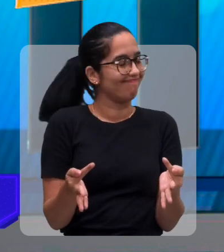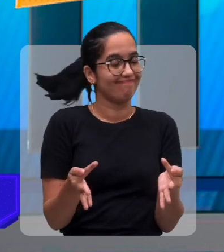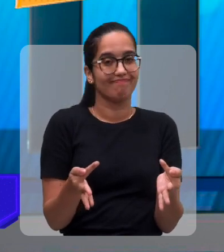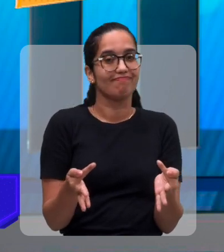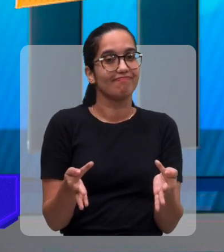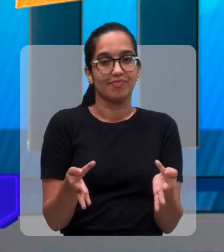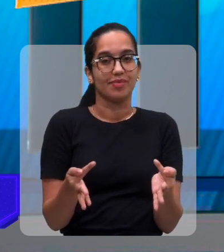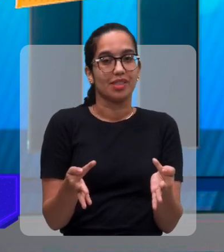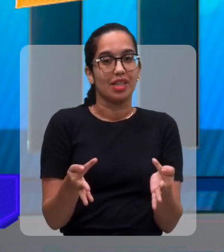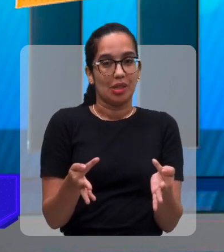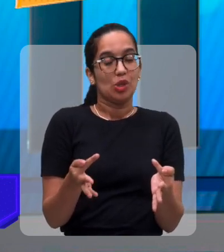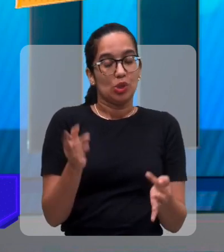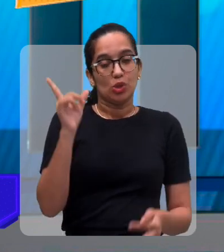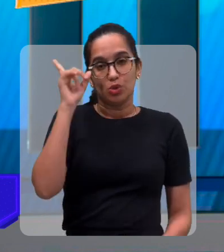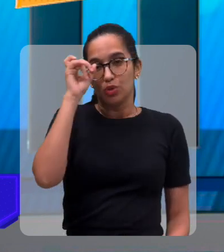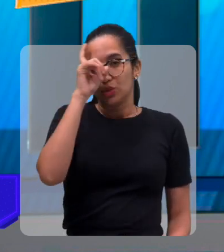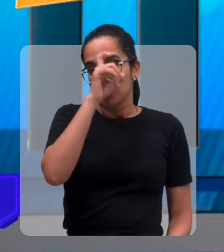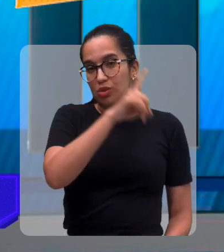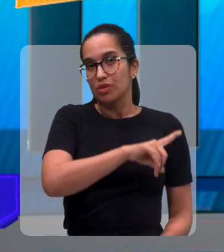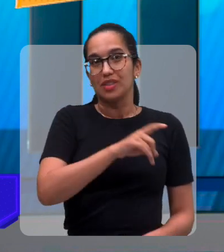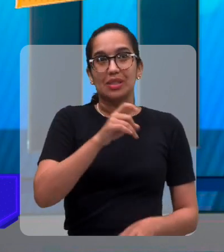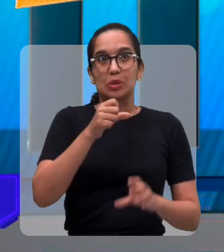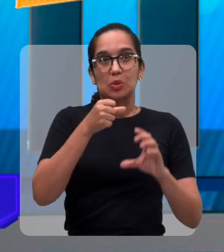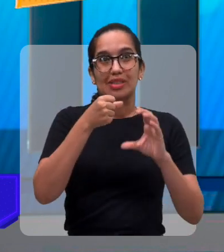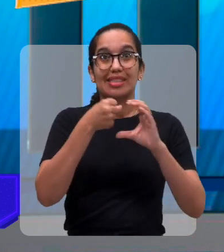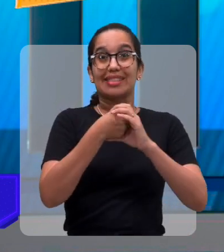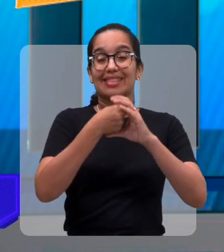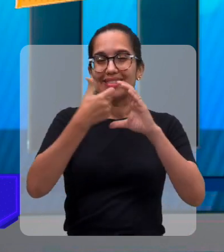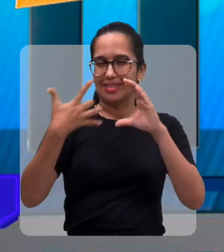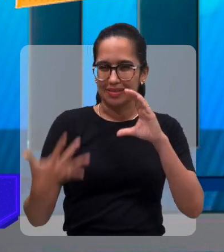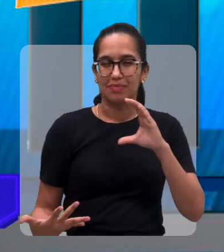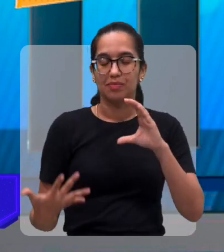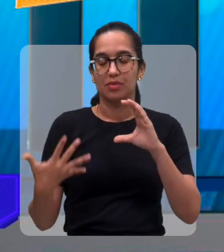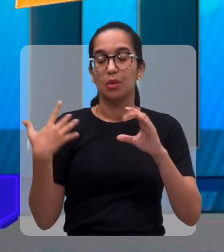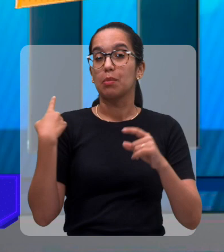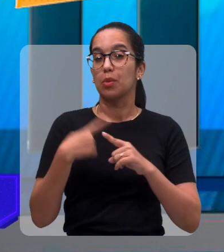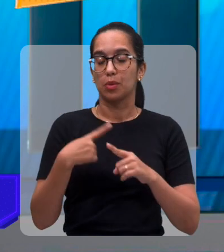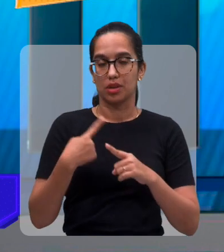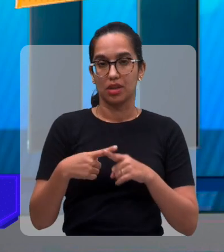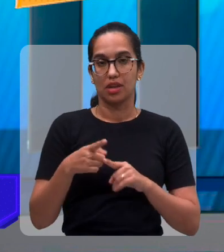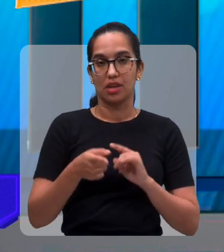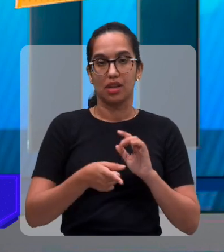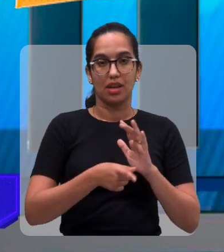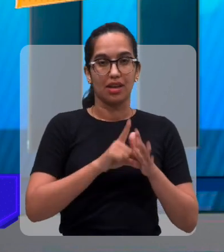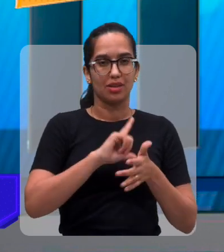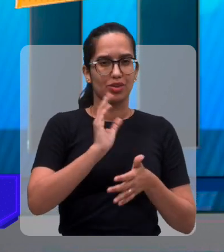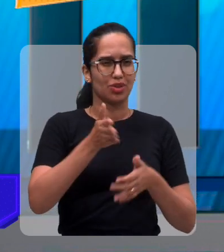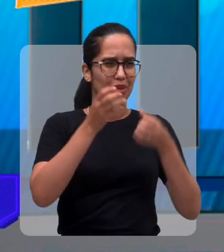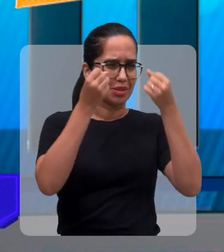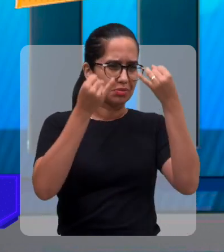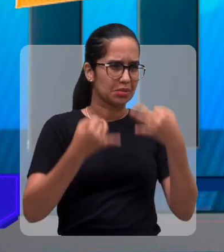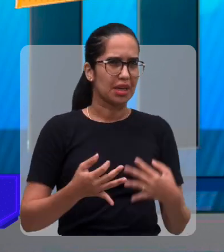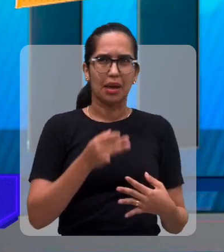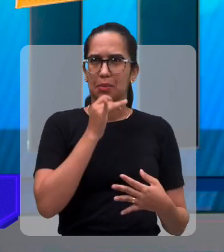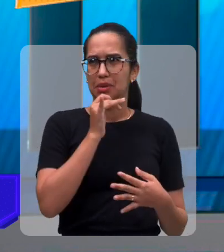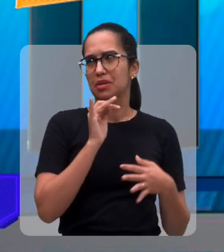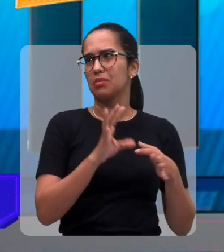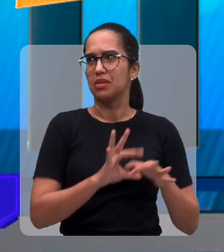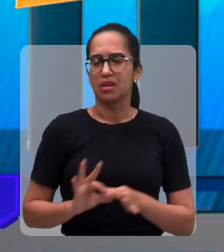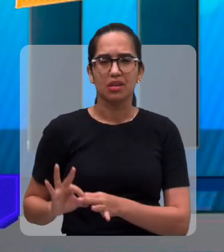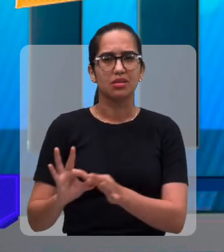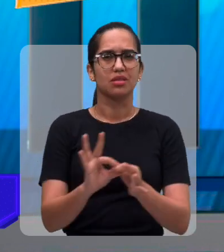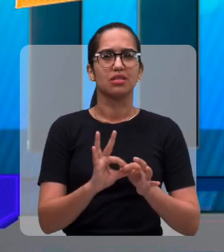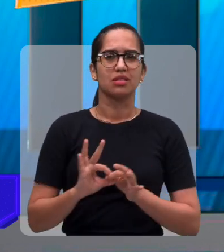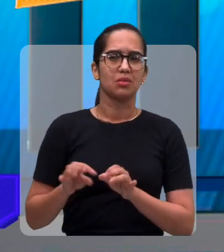Ele é um sistema altamente complexo. Por quê? Porque, como foi colocado vários termos como integração, outros